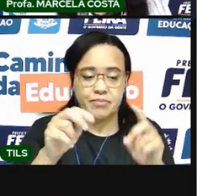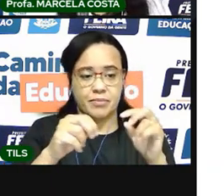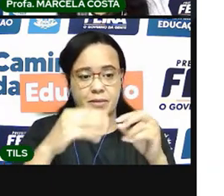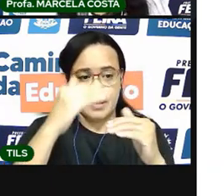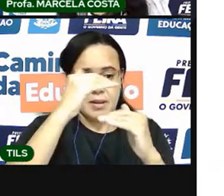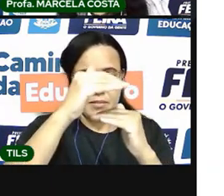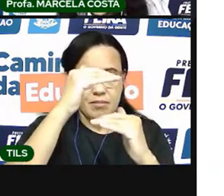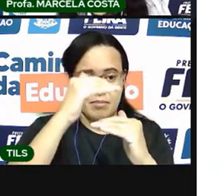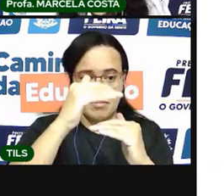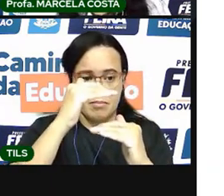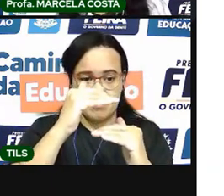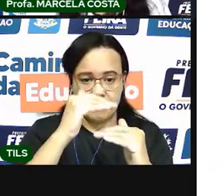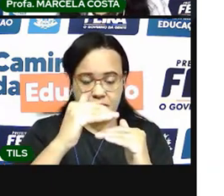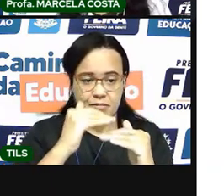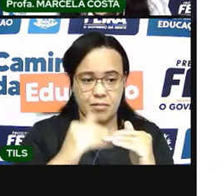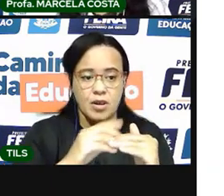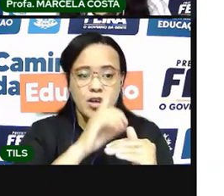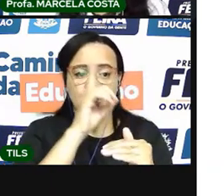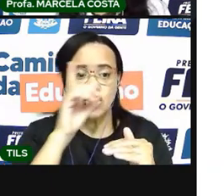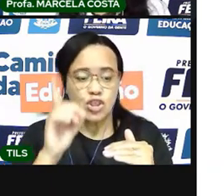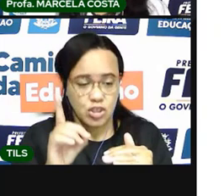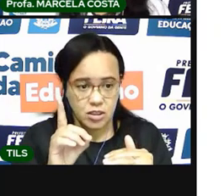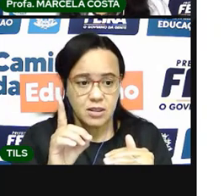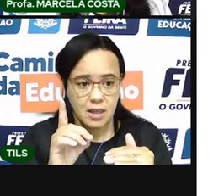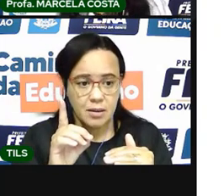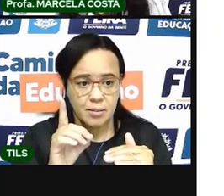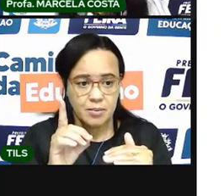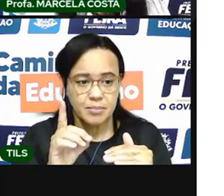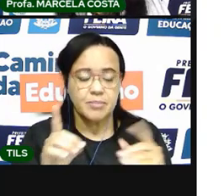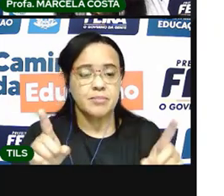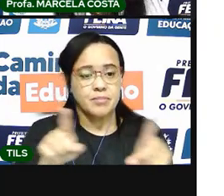o dia, os dias da semana.